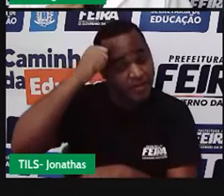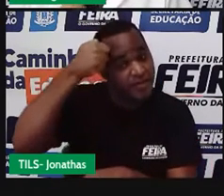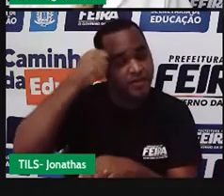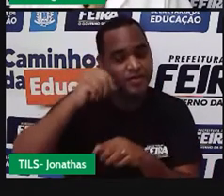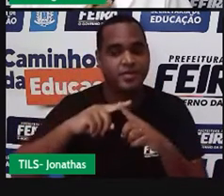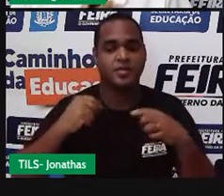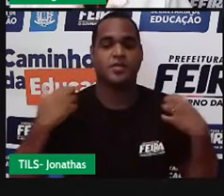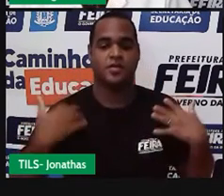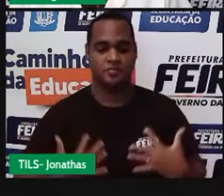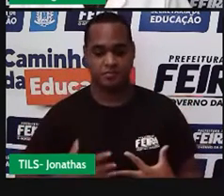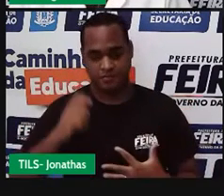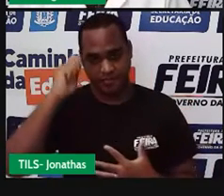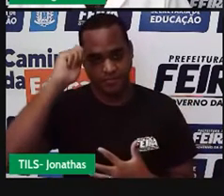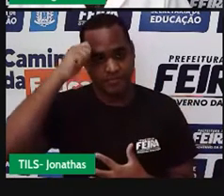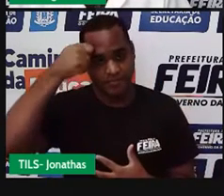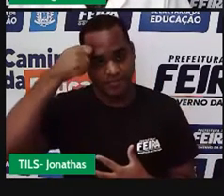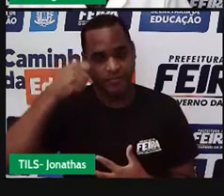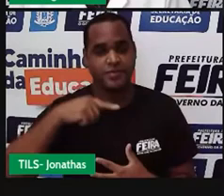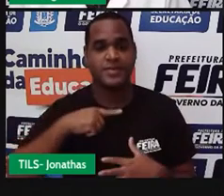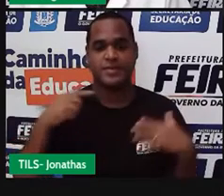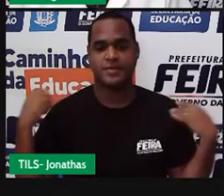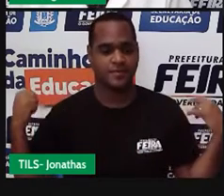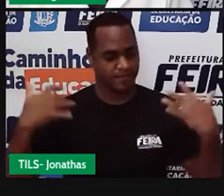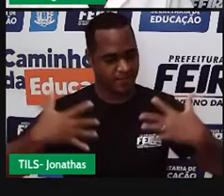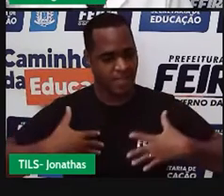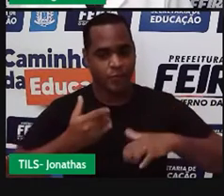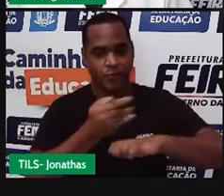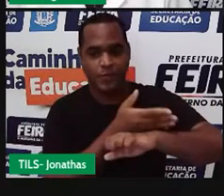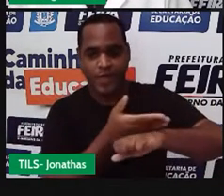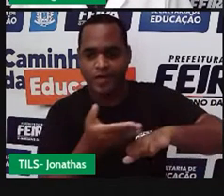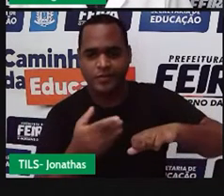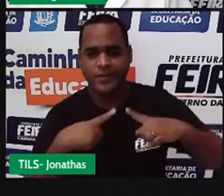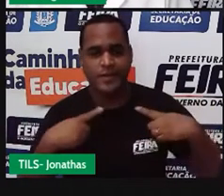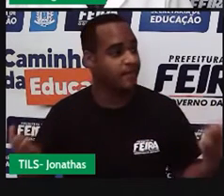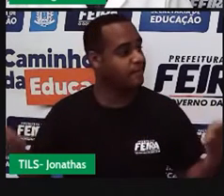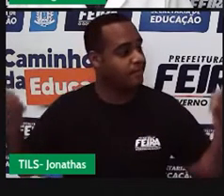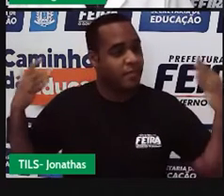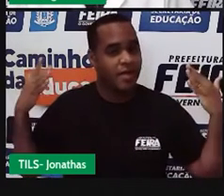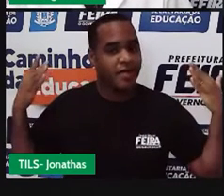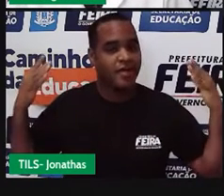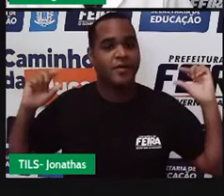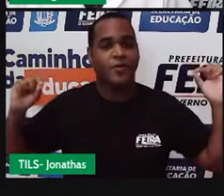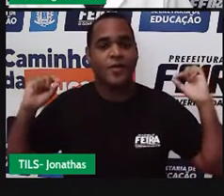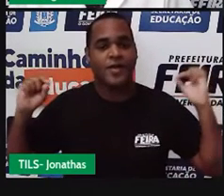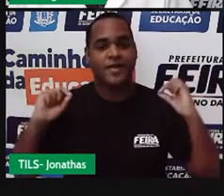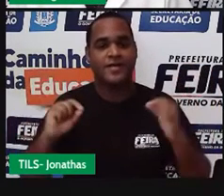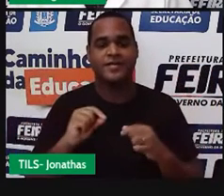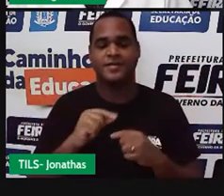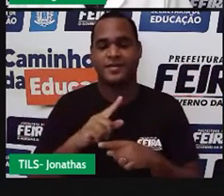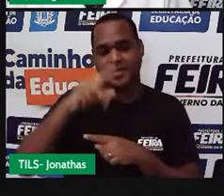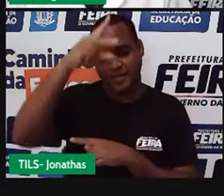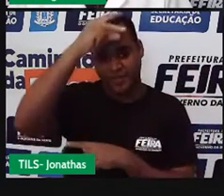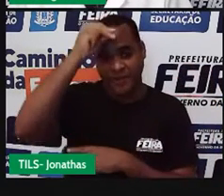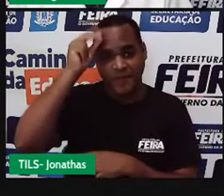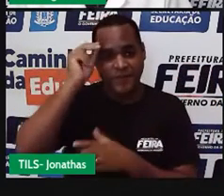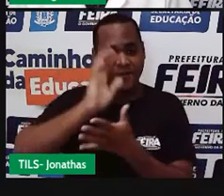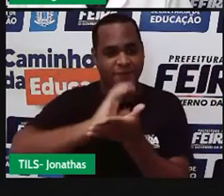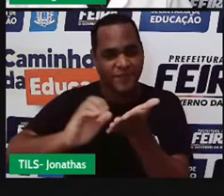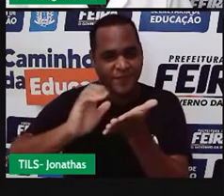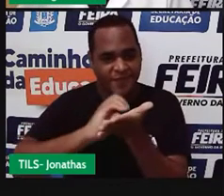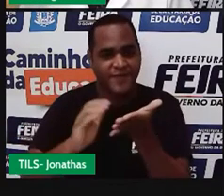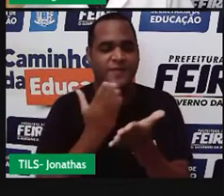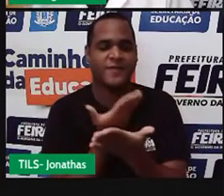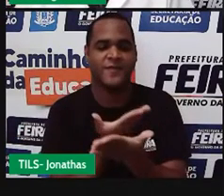vestindo uma camisa preta, por cima um jaleco branco e atrás de mim o cartaz da Secretaria Municipal de